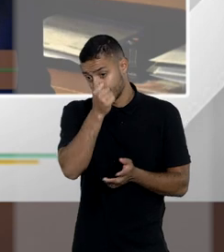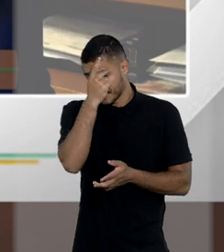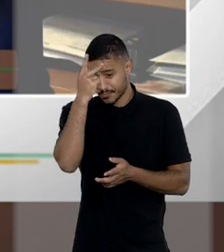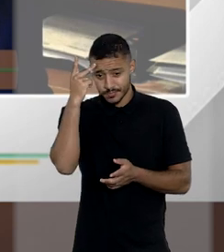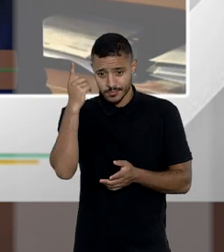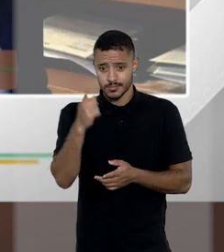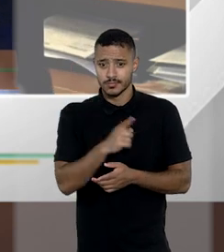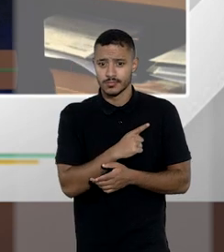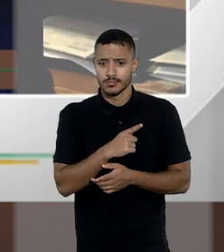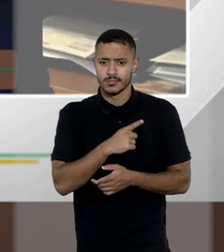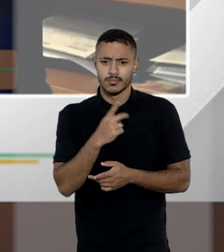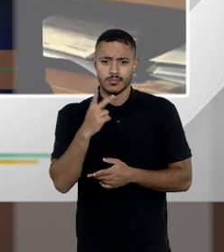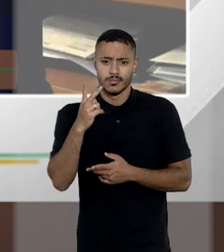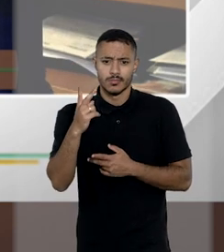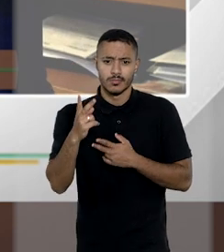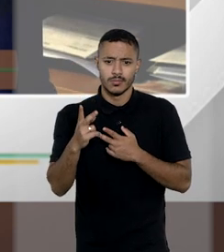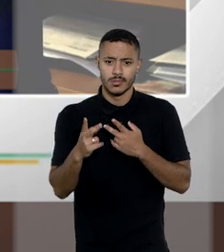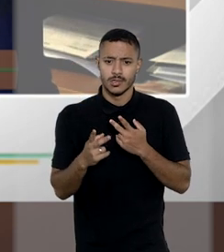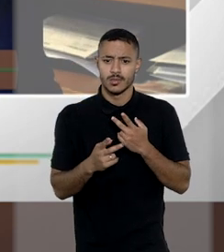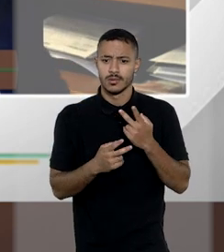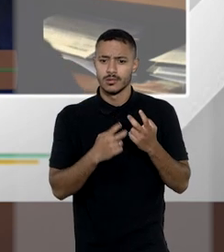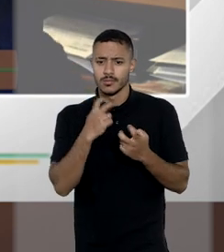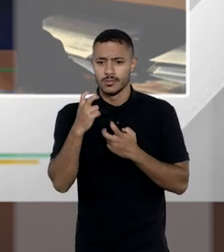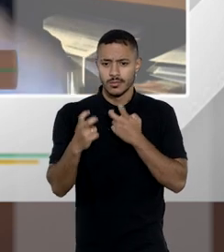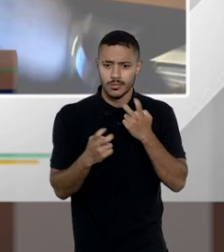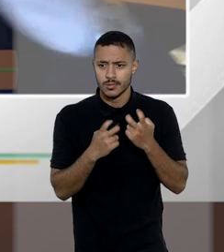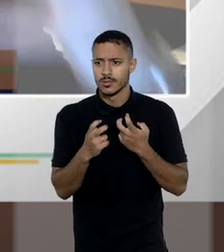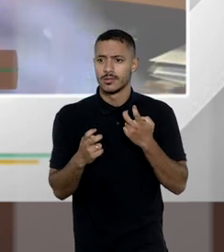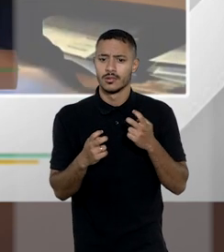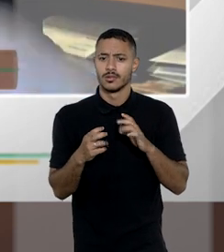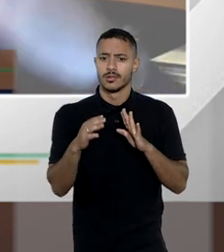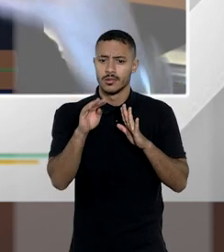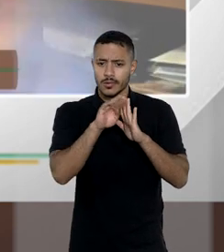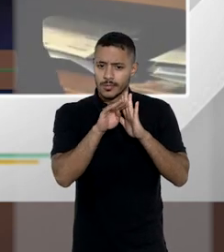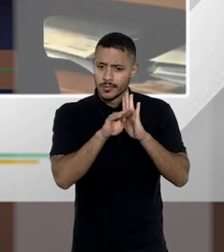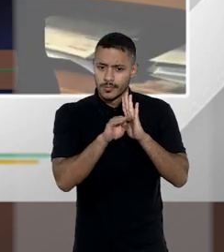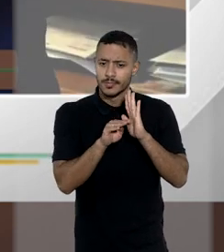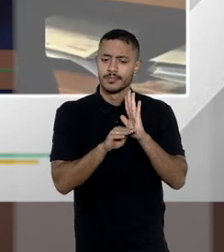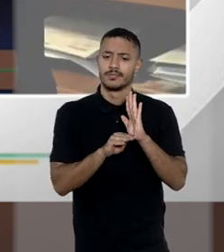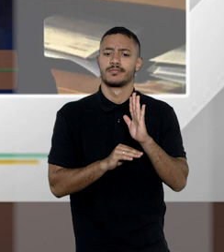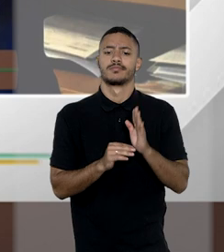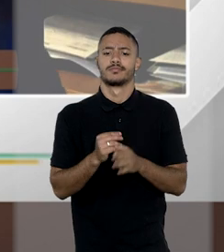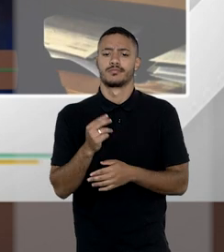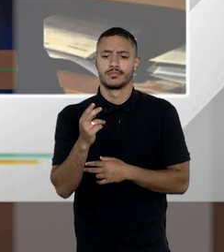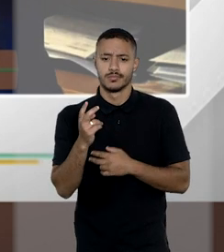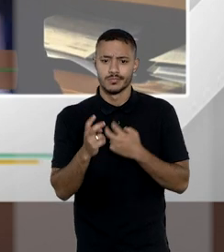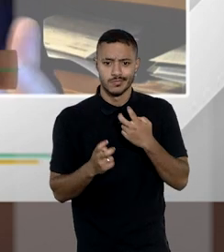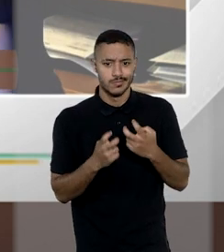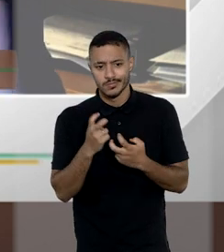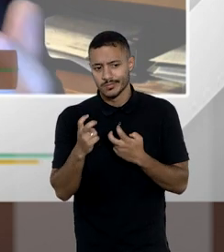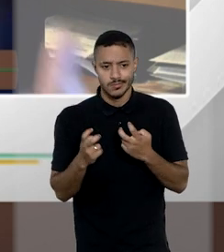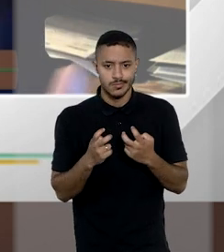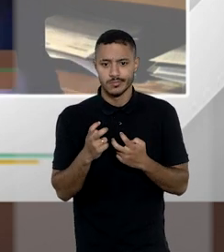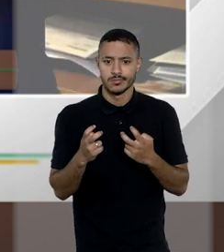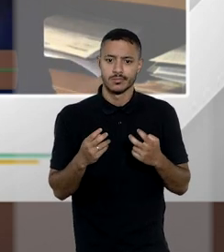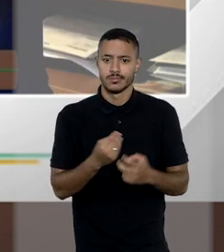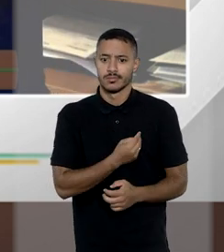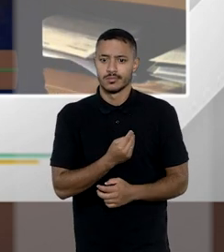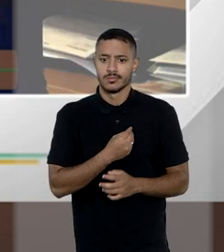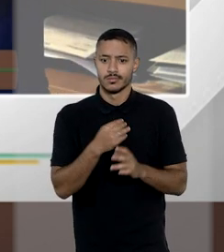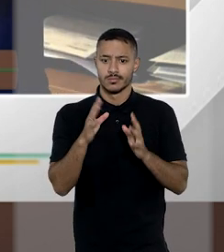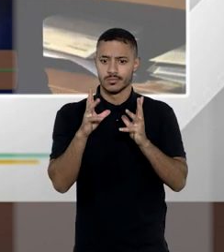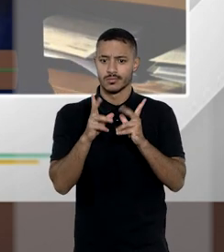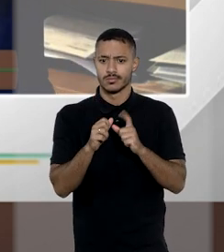de uma pessoa que tem músicas no Spotify faz toda uma coleção de músicas que durante uma vida